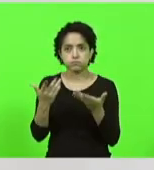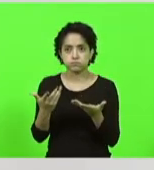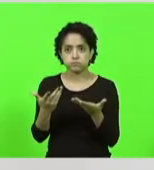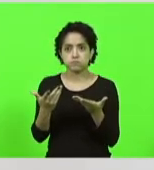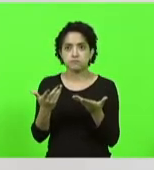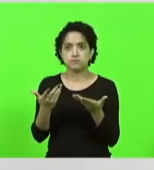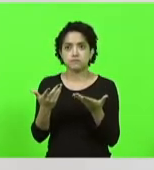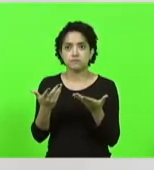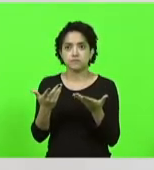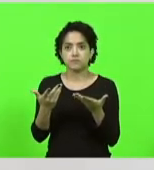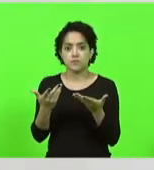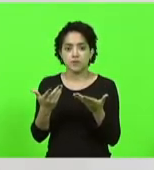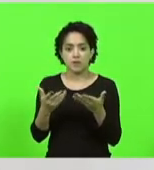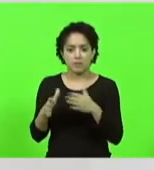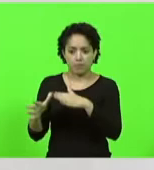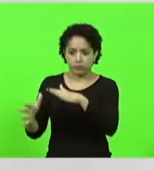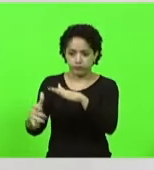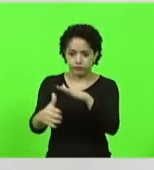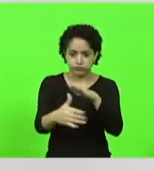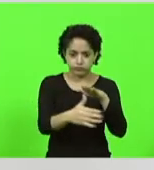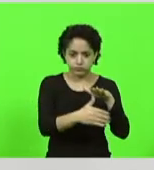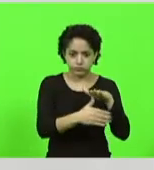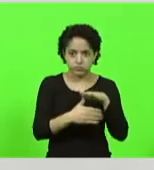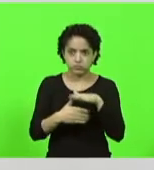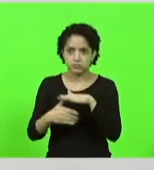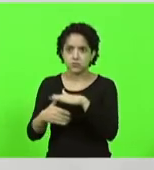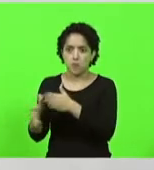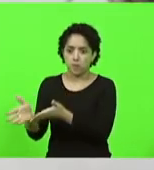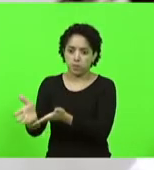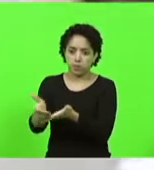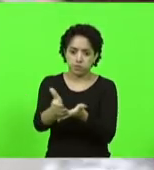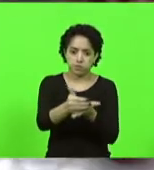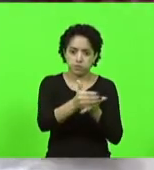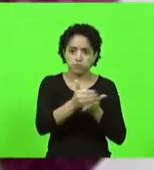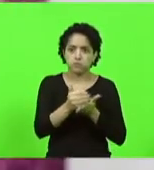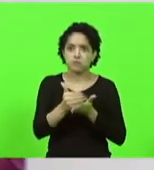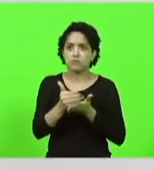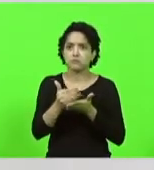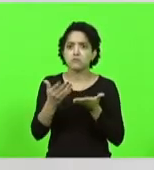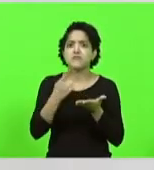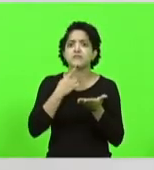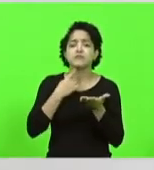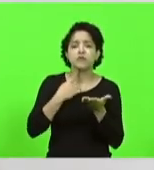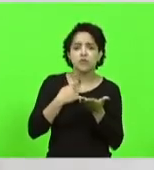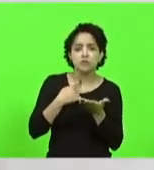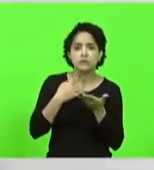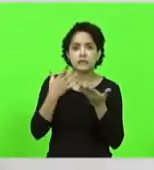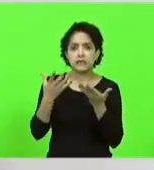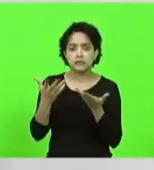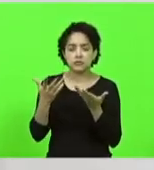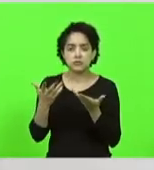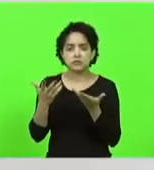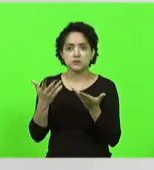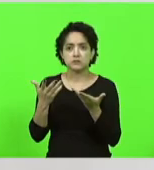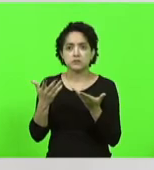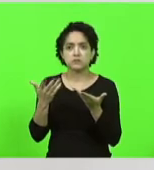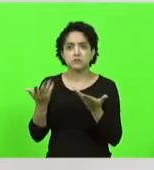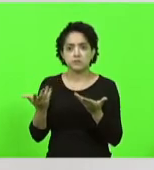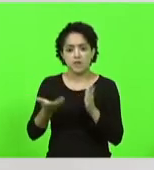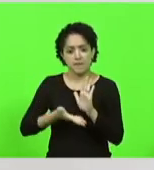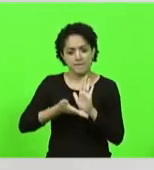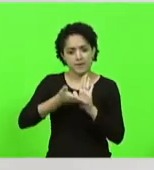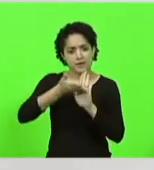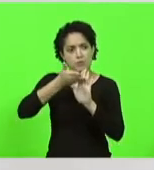para encher os bolsos da onde vem tanta vontade para aumentar as